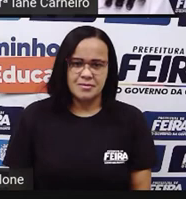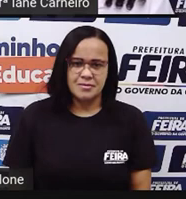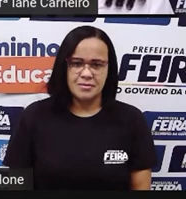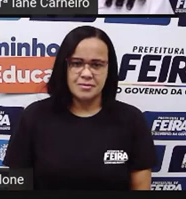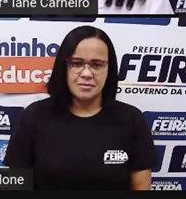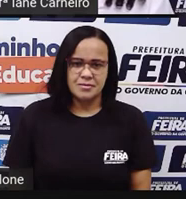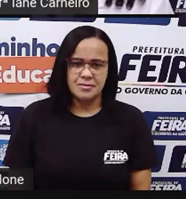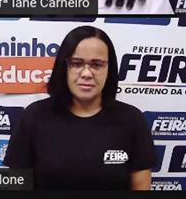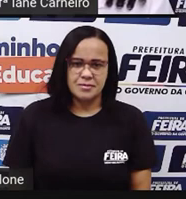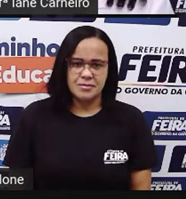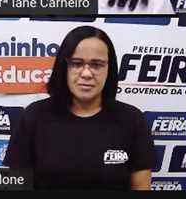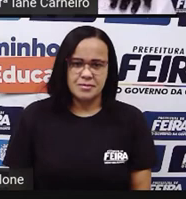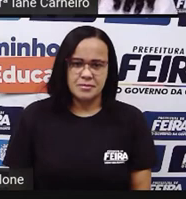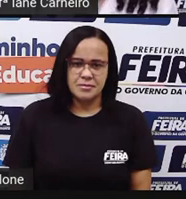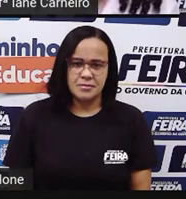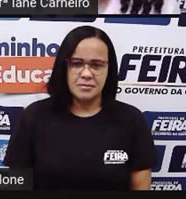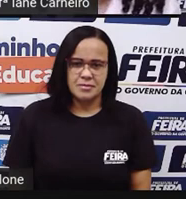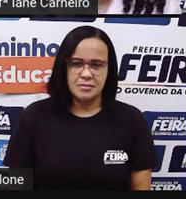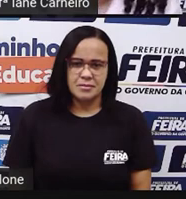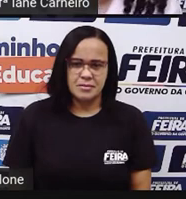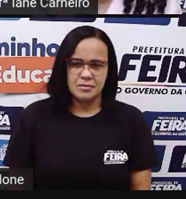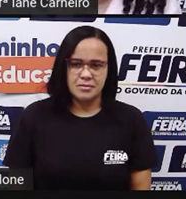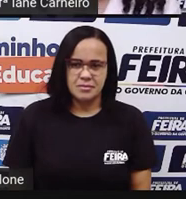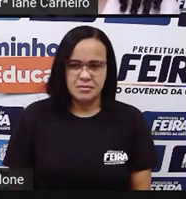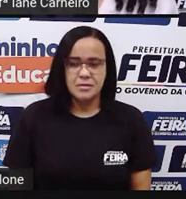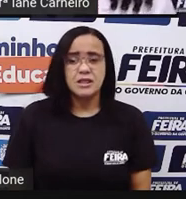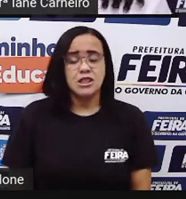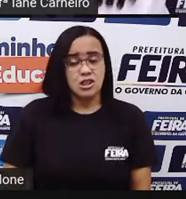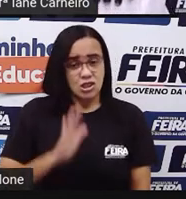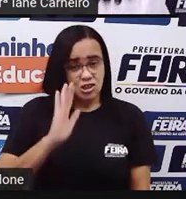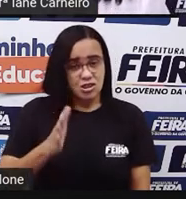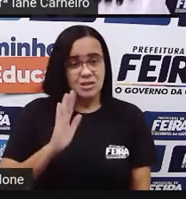Então, eu vou escrever aqui o nome, Rafael, que a já sabe.